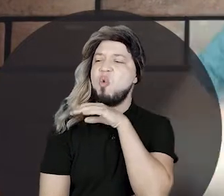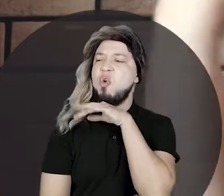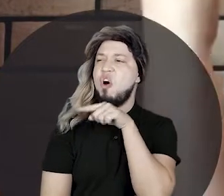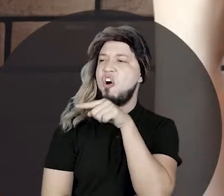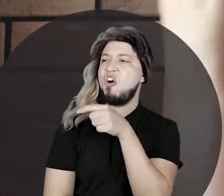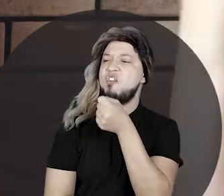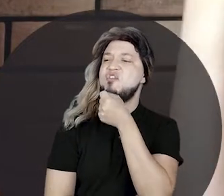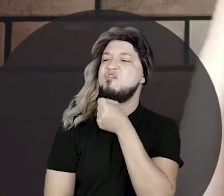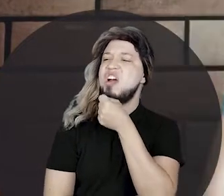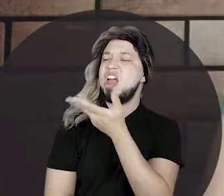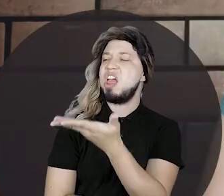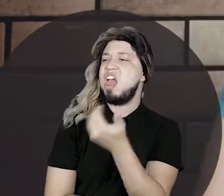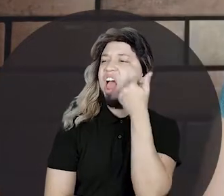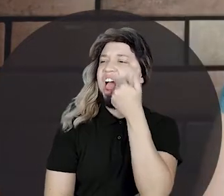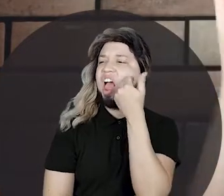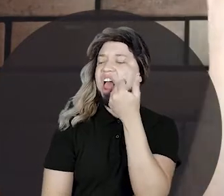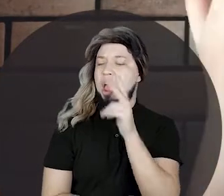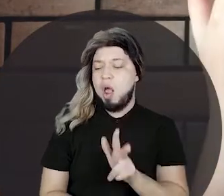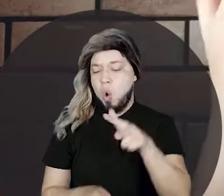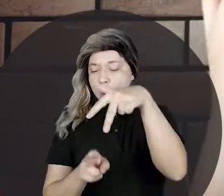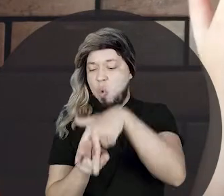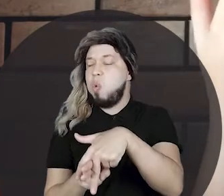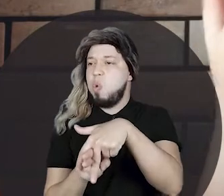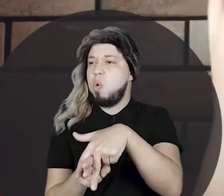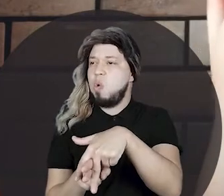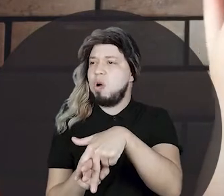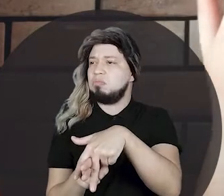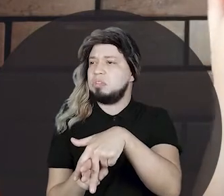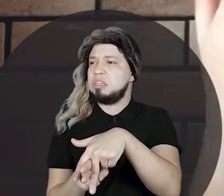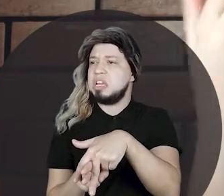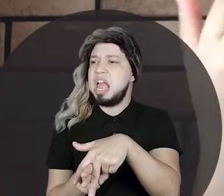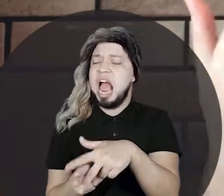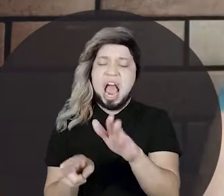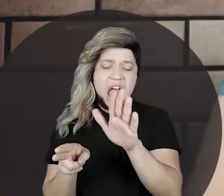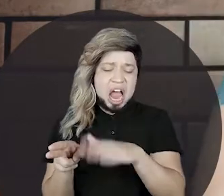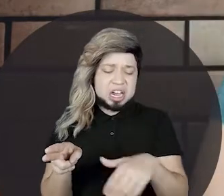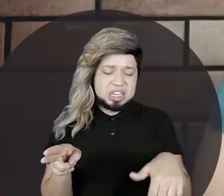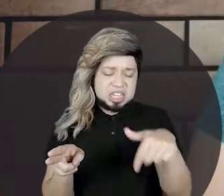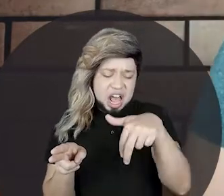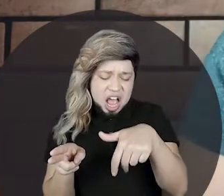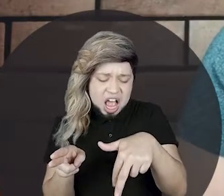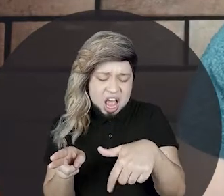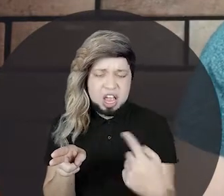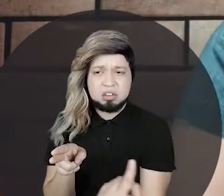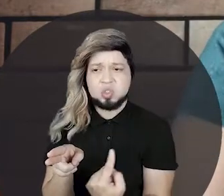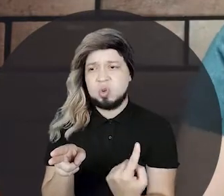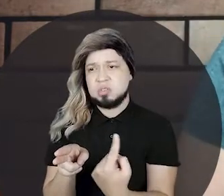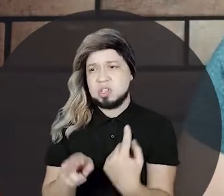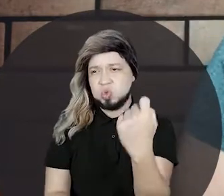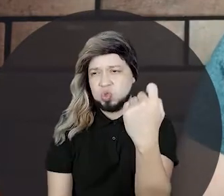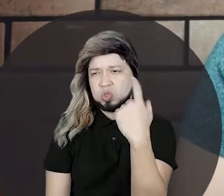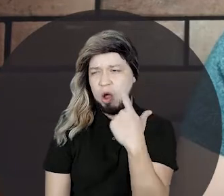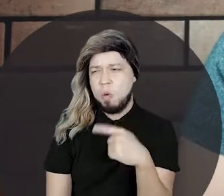ruim. Olha ali, o velhinho sem vergonha, andando no burro, em cima do burro, do jumento, e deixando a pobre da criança. A